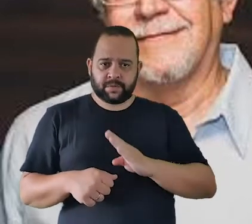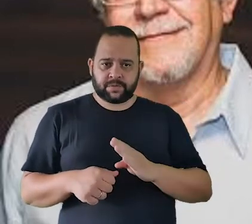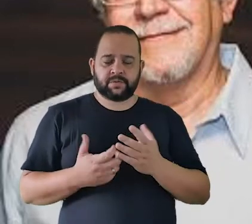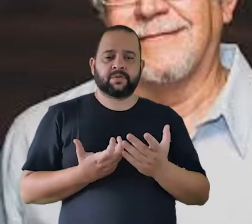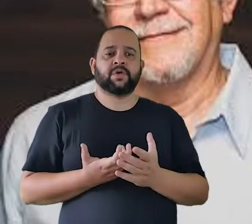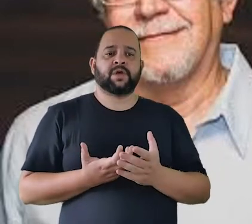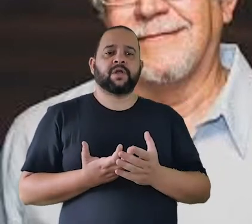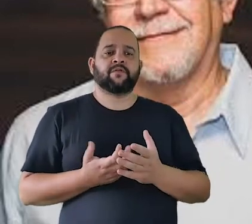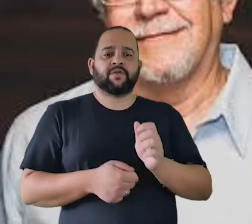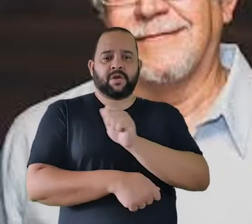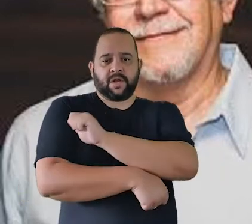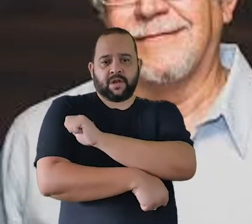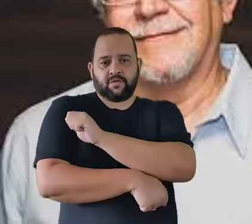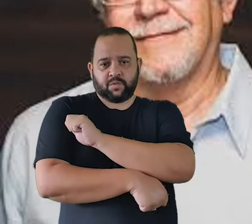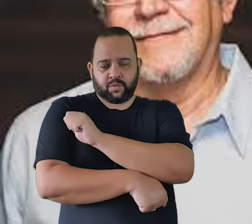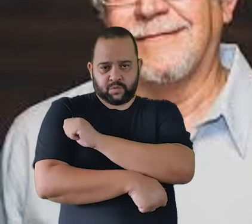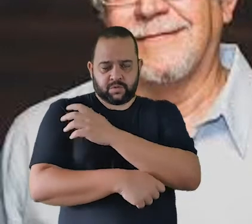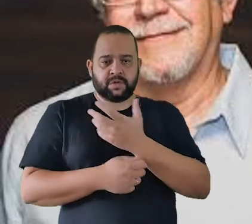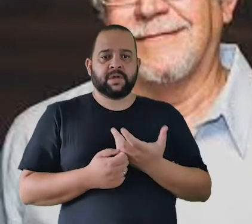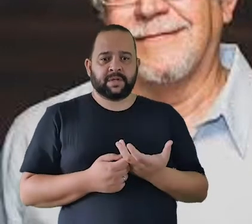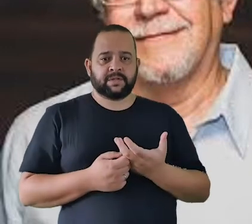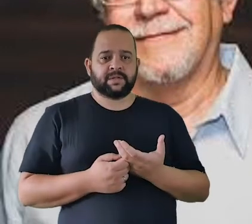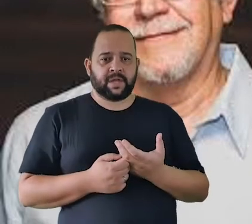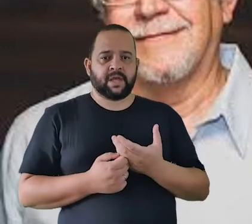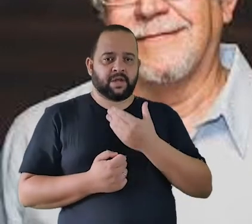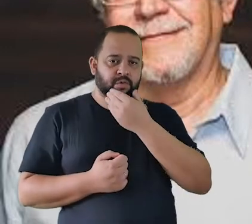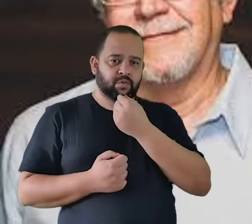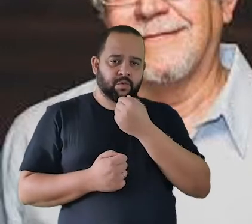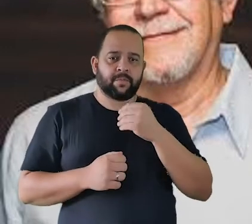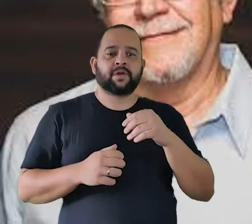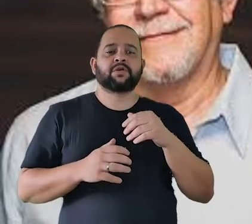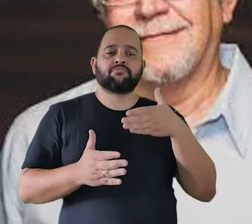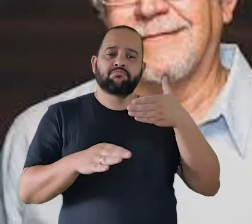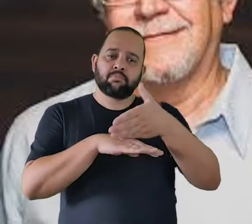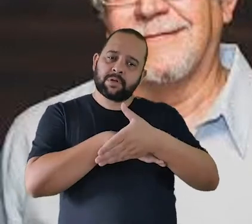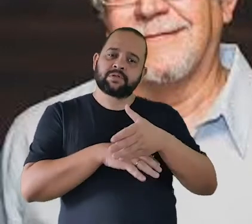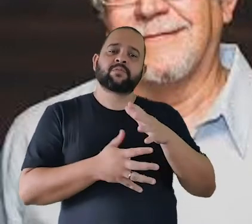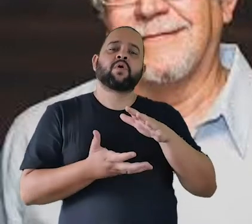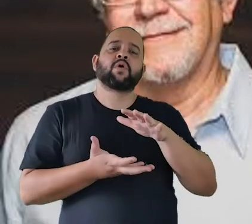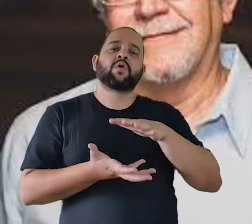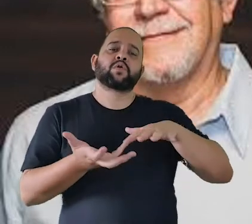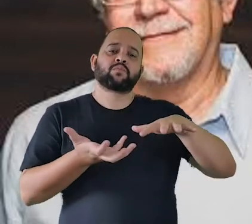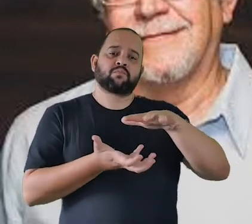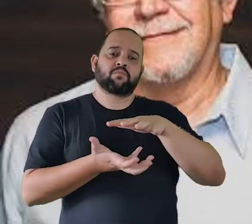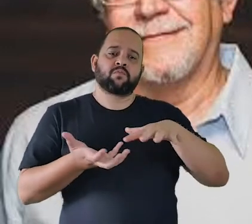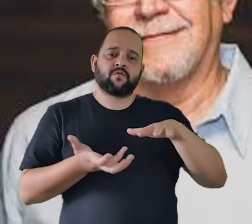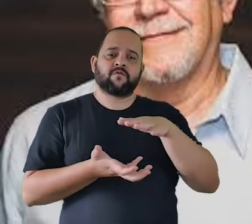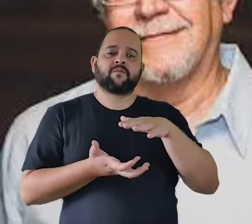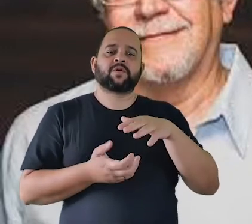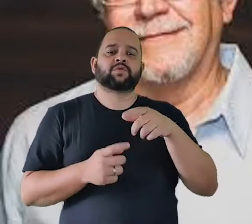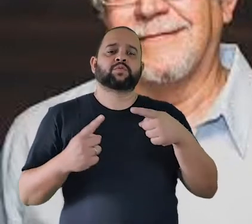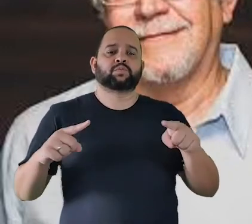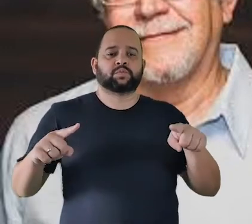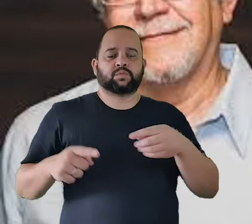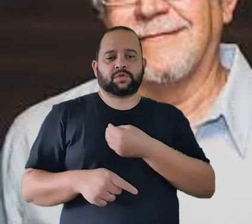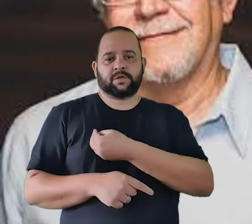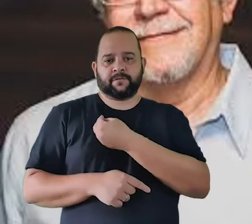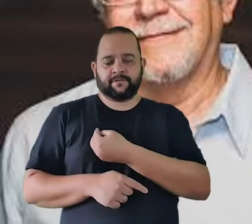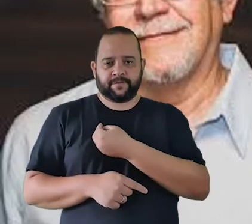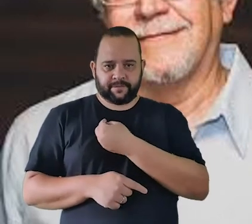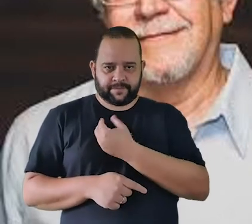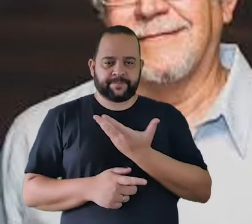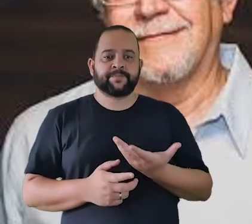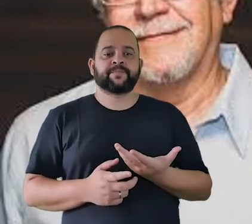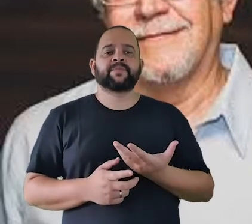harmonia do Coeuter aquele lá do movimento música viva as composições dele vem sendo